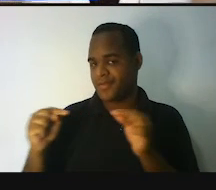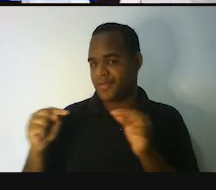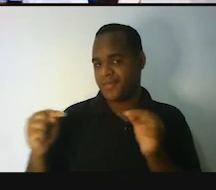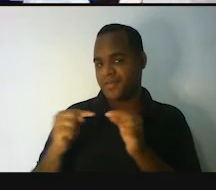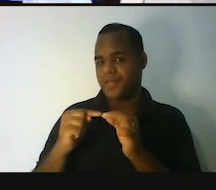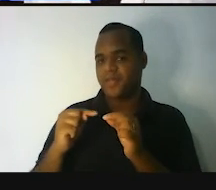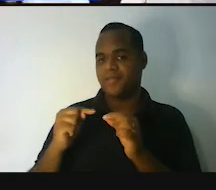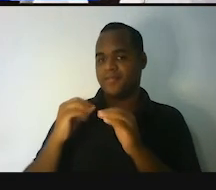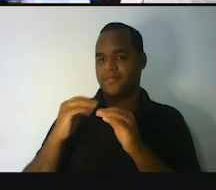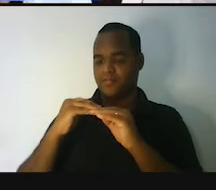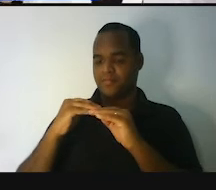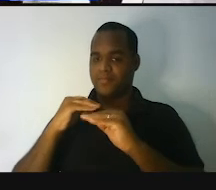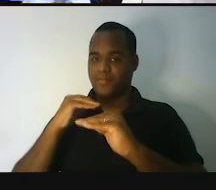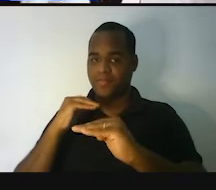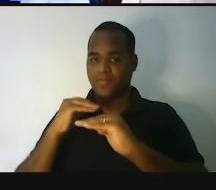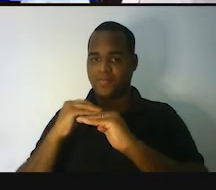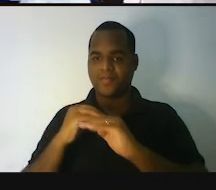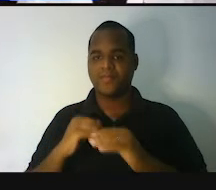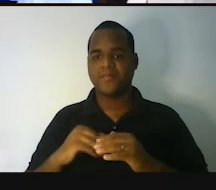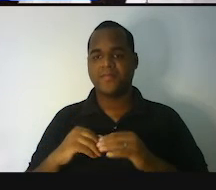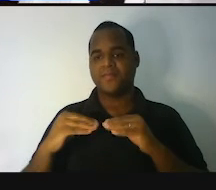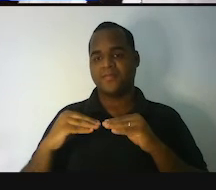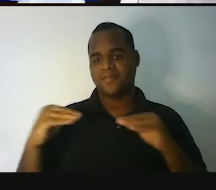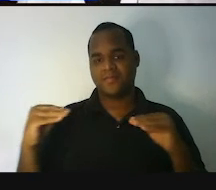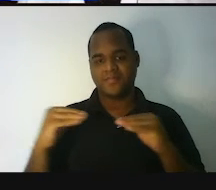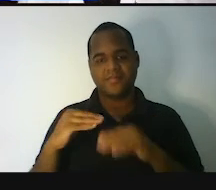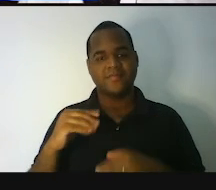comprimento e ela tem uma largura.